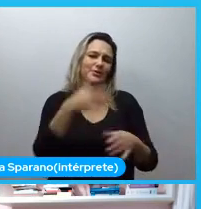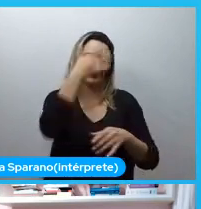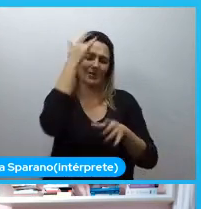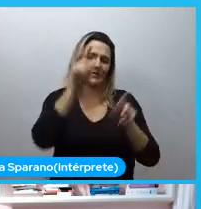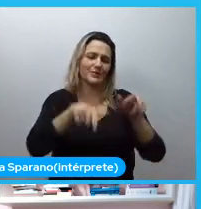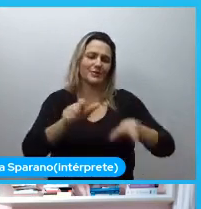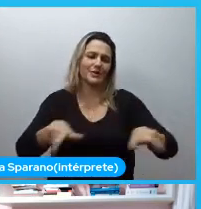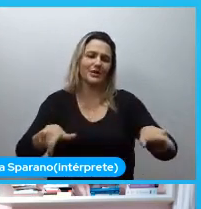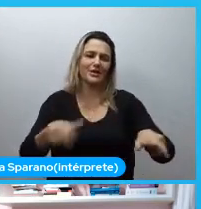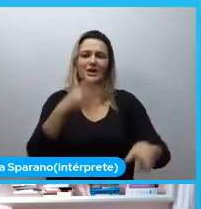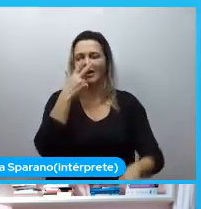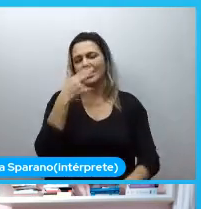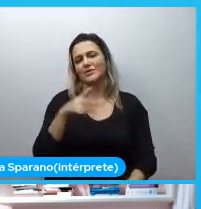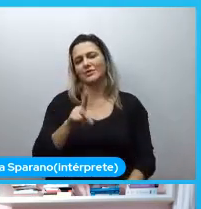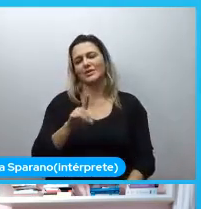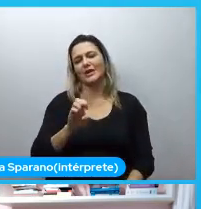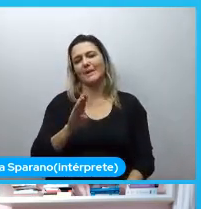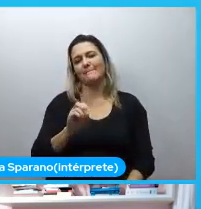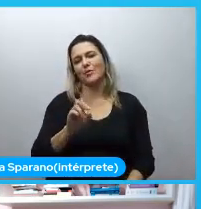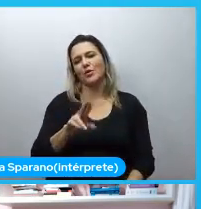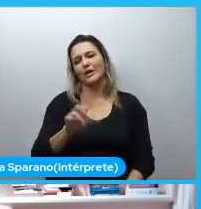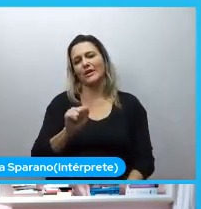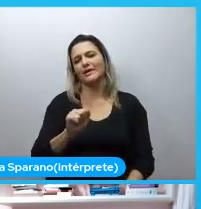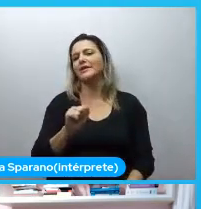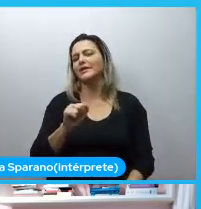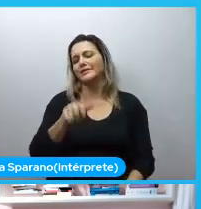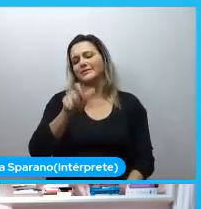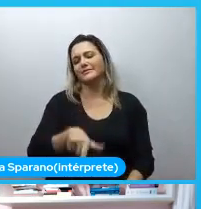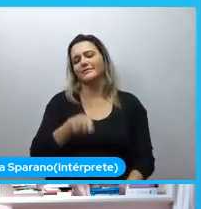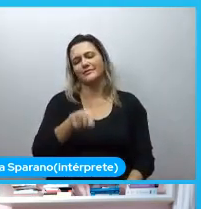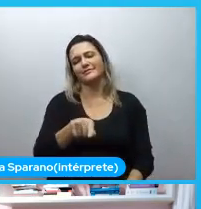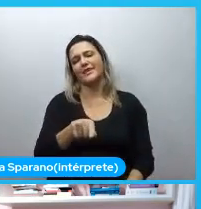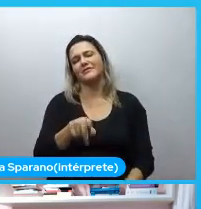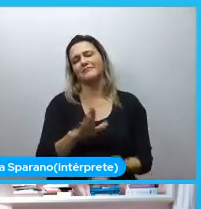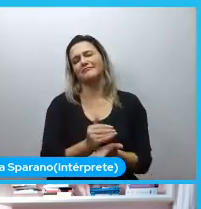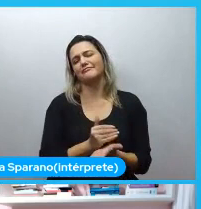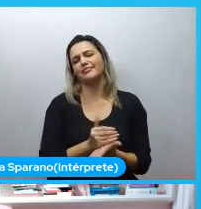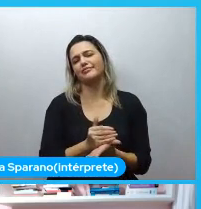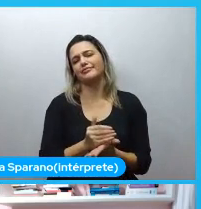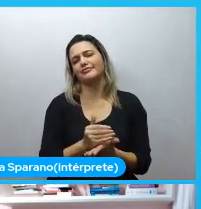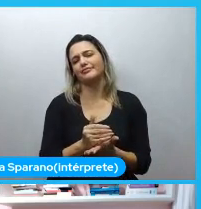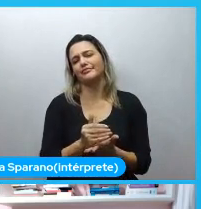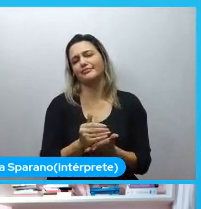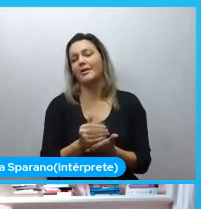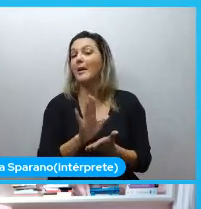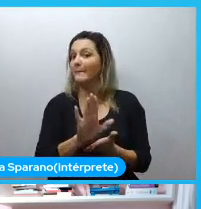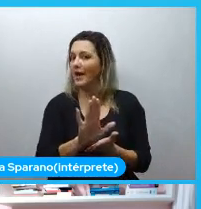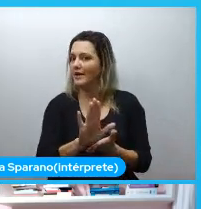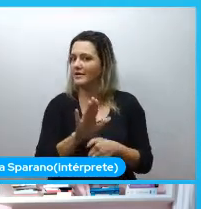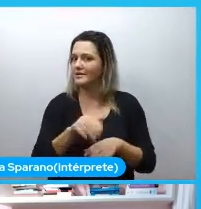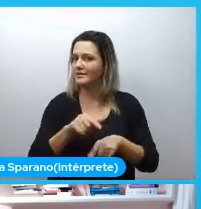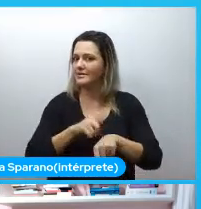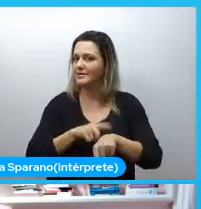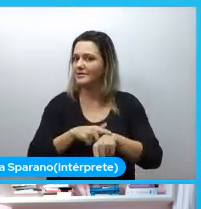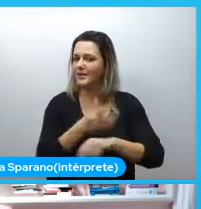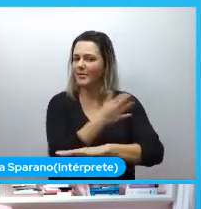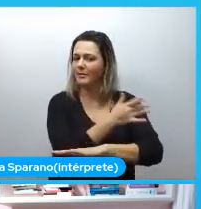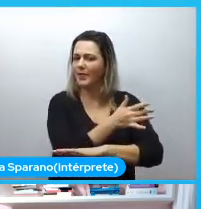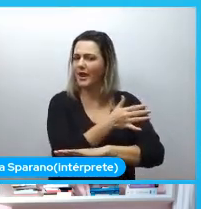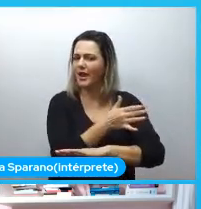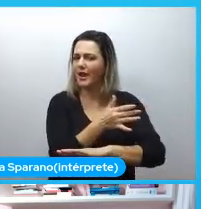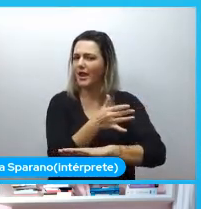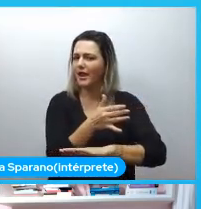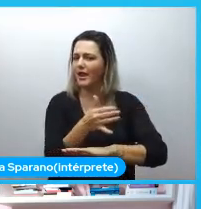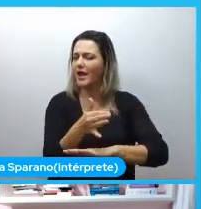Acho que Débora talvez seja a pessoa que mais consegue... Ela estava lá no iniciozinho com a gente, mas ao longo do tempo, outras meninas foram entrando, né?